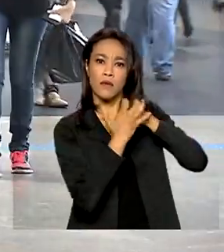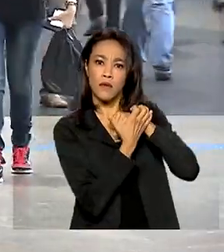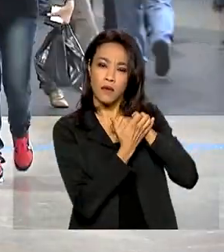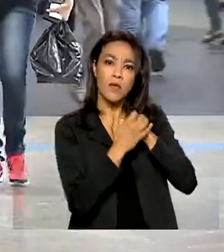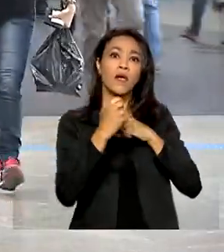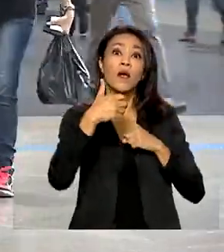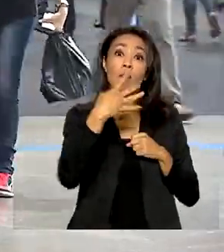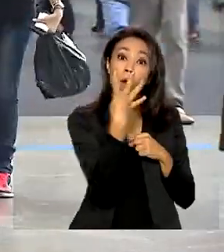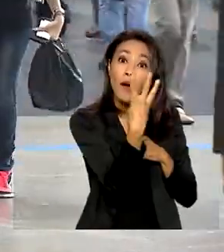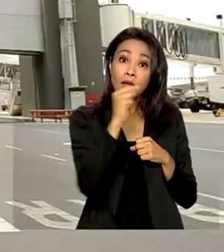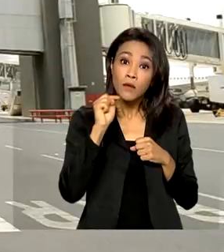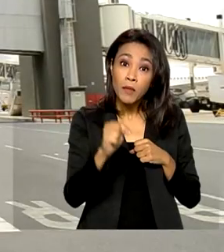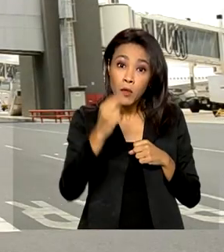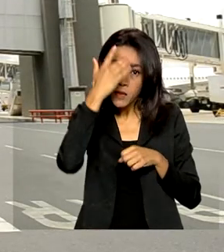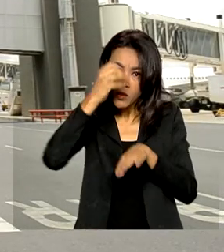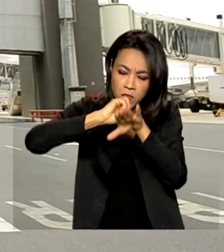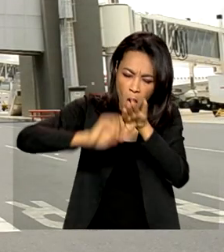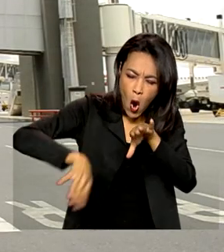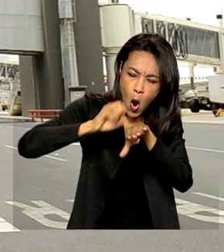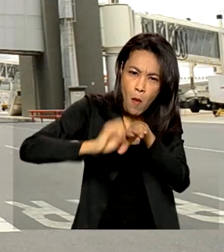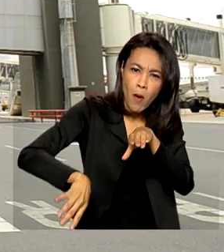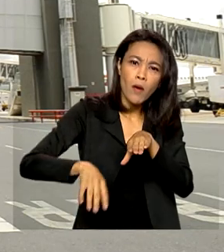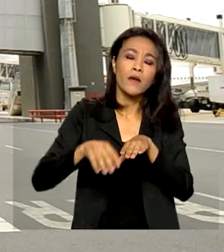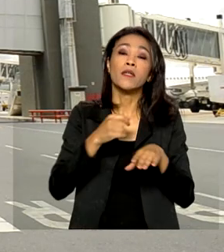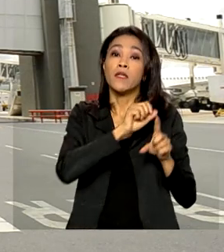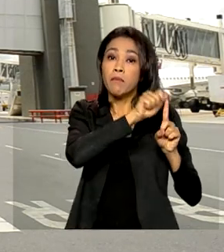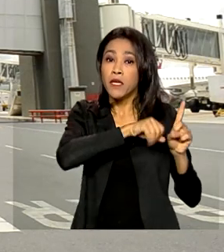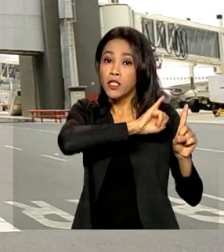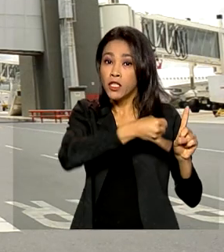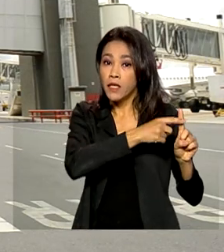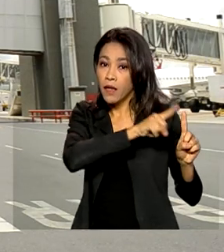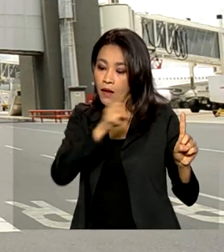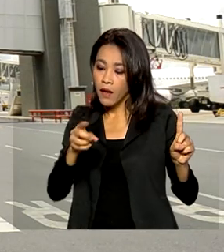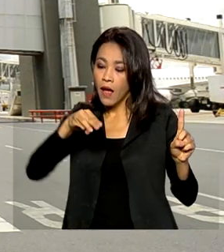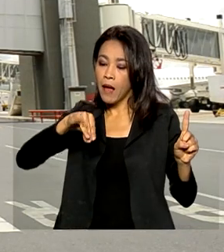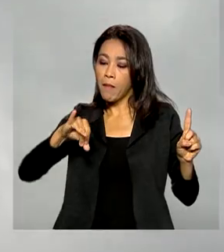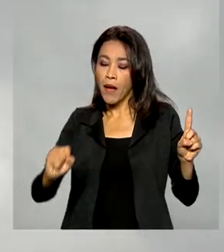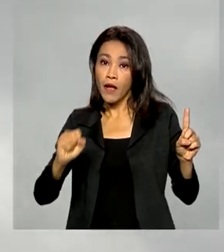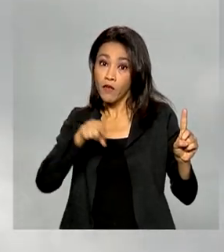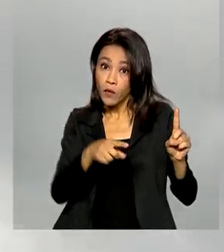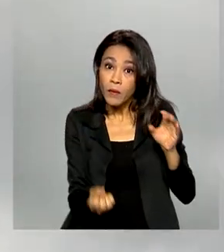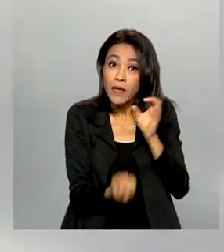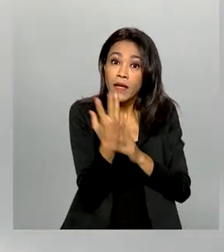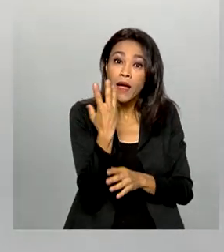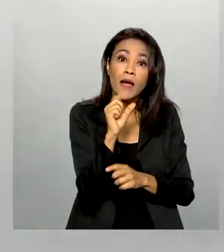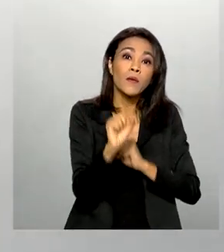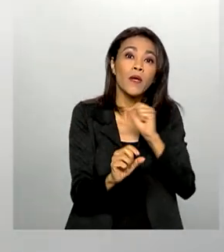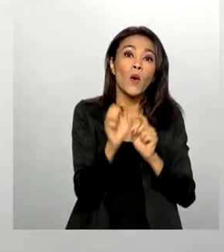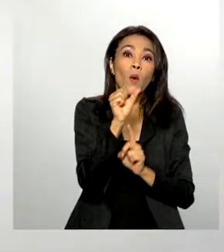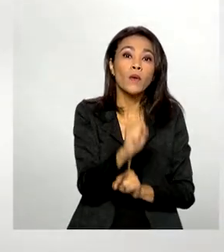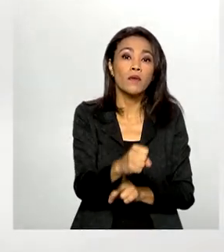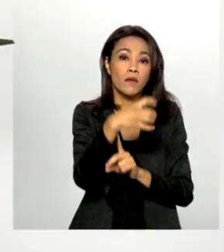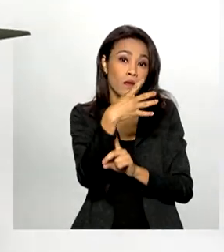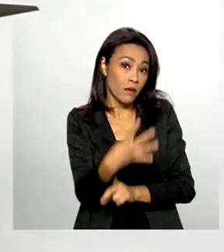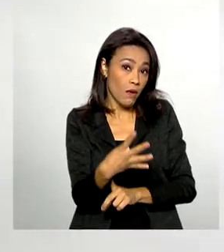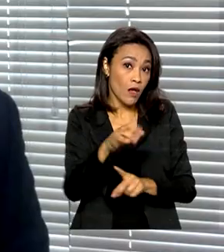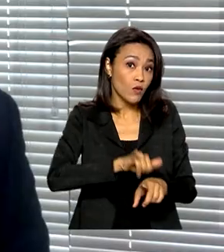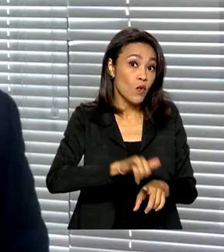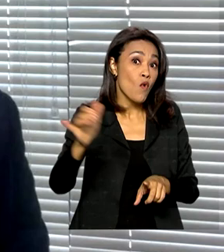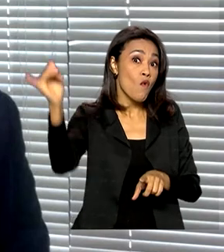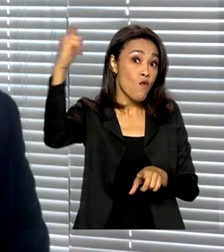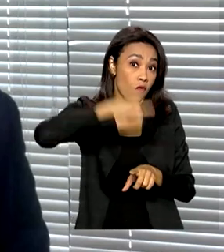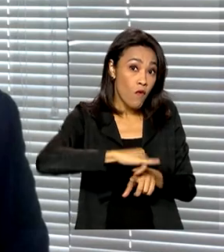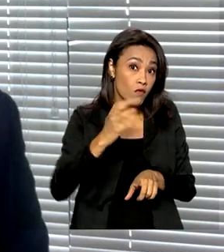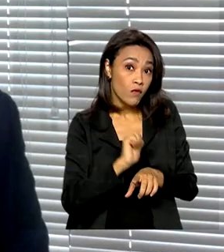Foram 4 mil desembarques. De janeiro a maio, foram criados ou retomados 84 voos internacionais.